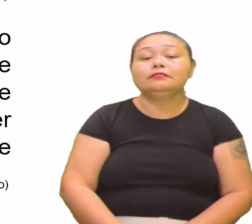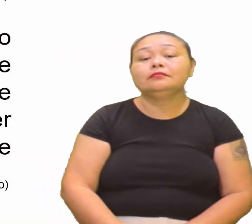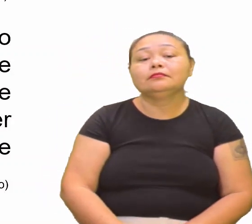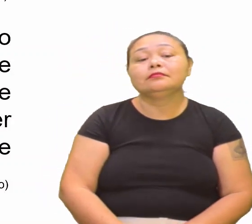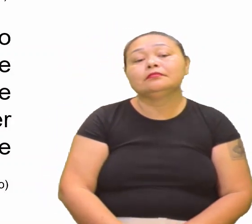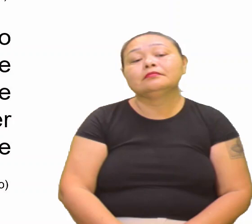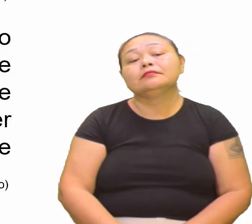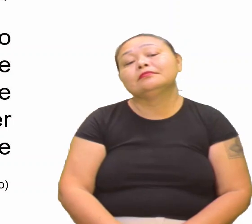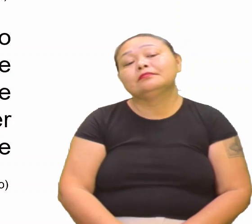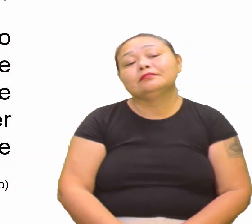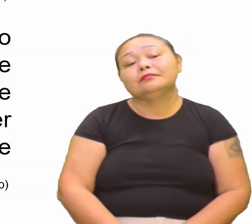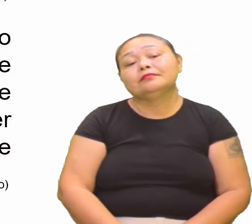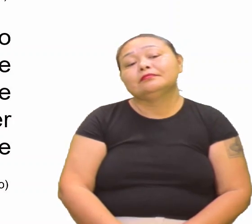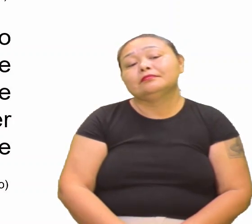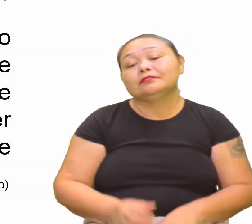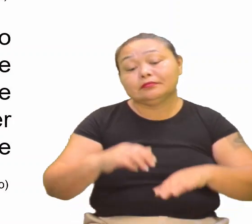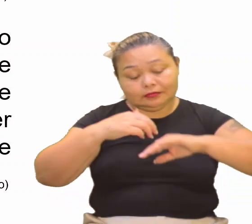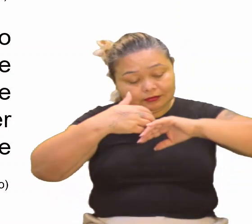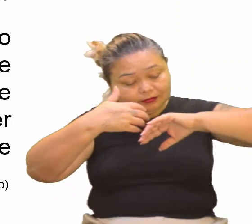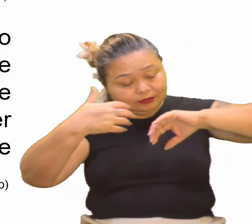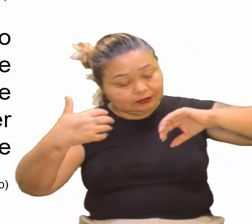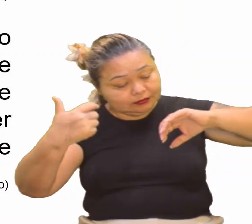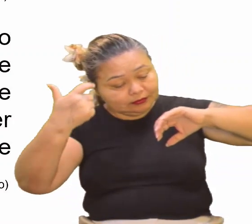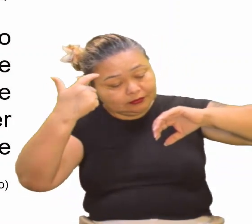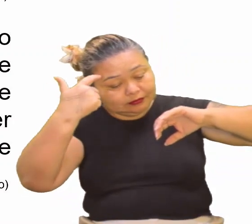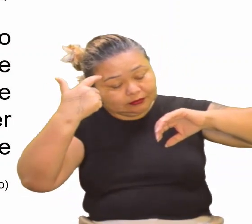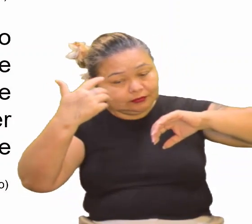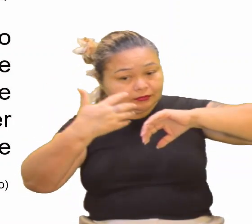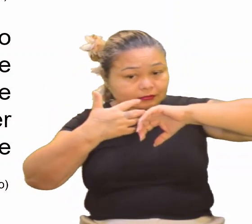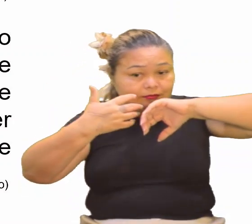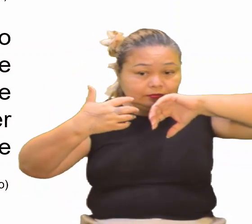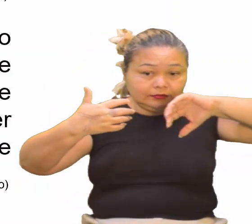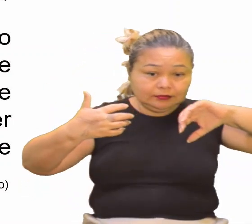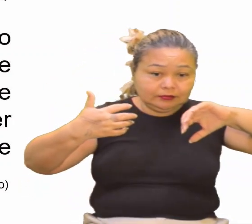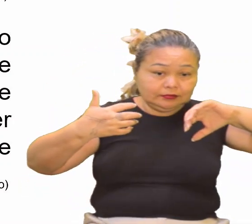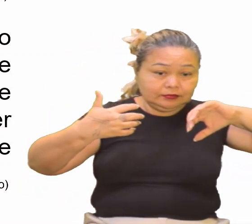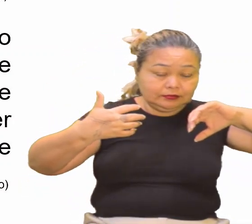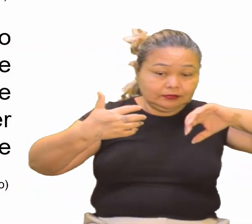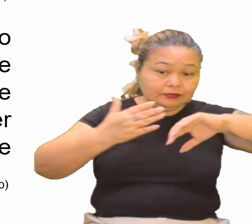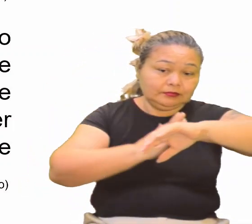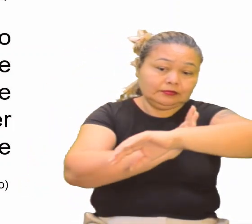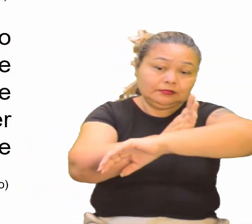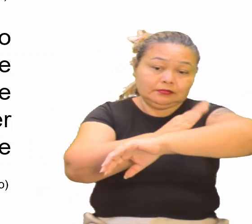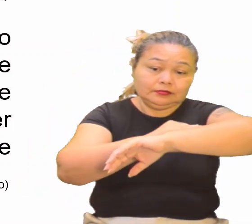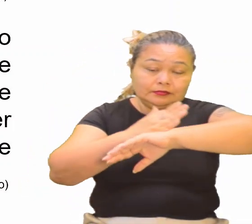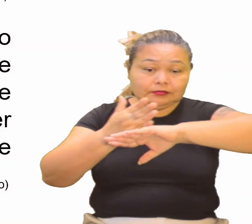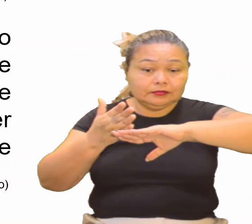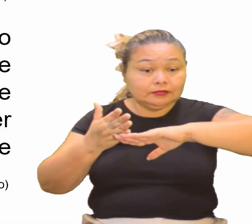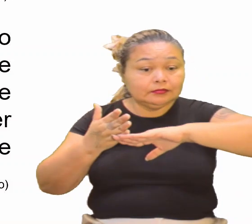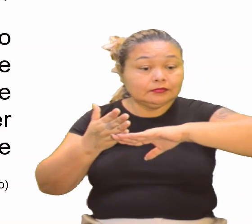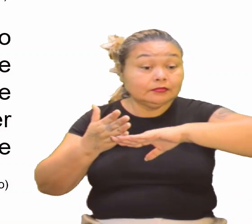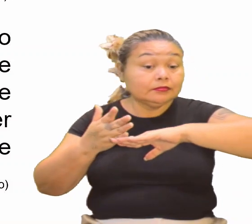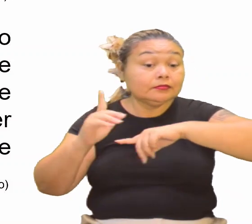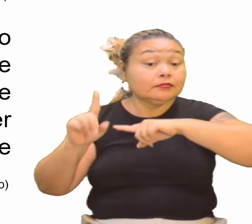fosse um separador de ideias, idade média e moderna. Em função de uma mudança de